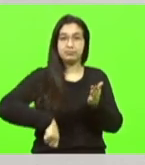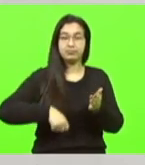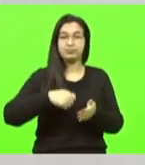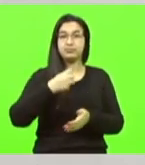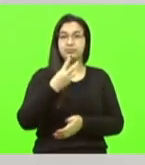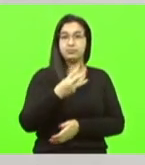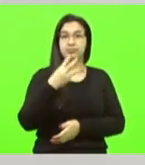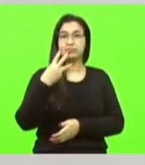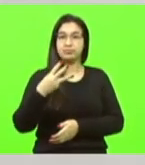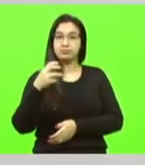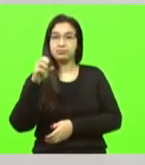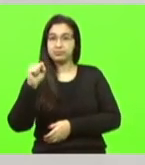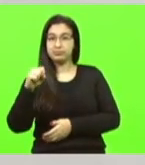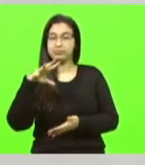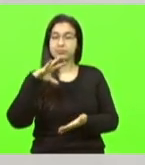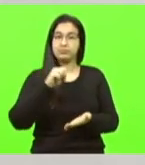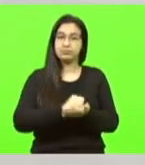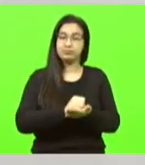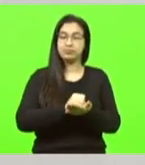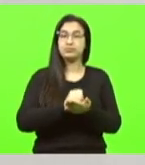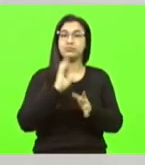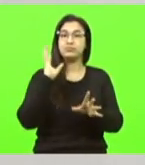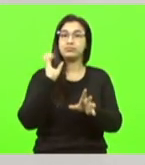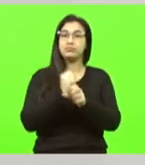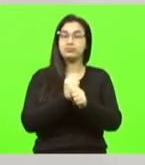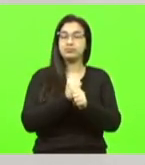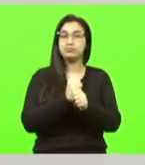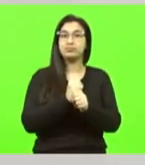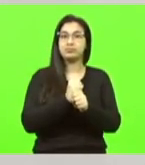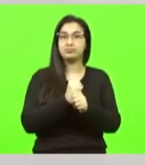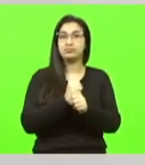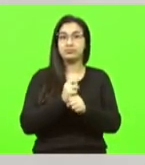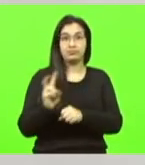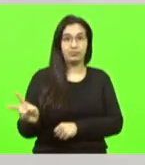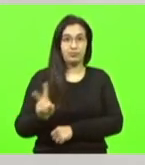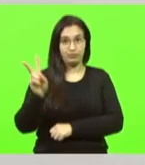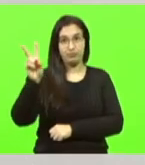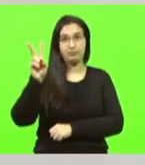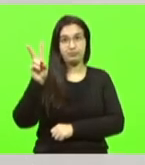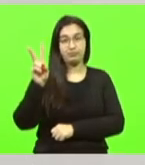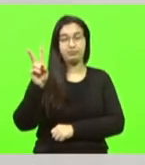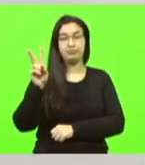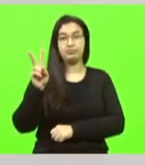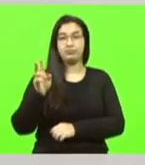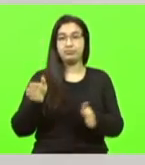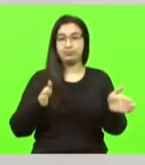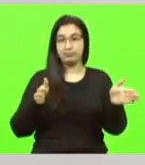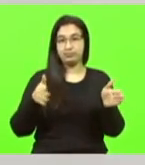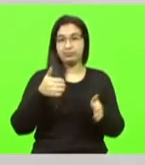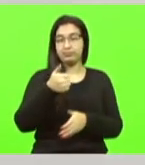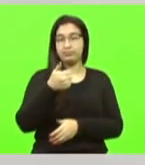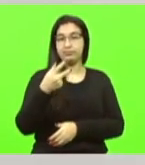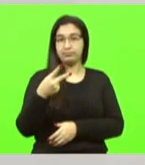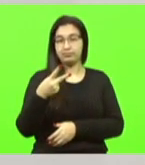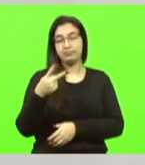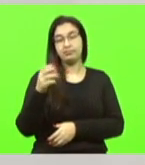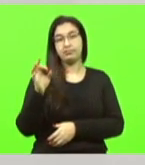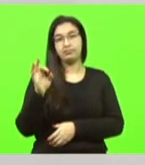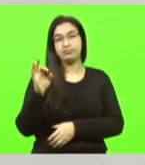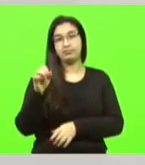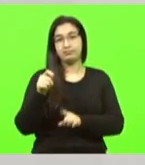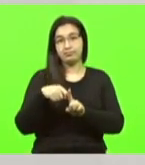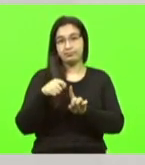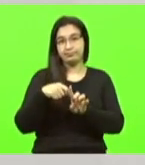que somaram mais de 51 milhões de reais, com uma valorização de 10% no período de 12 meses. Como